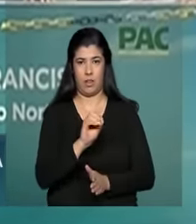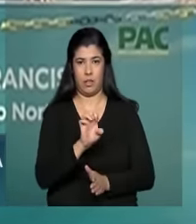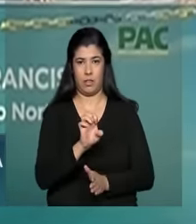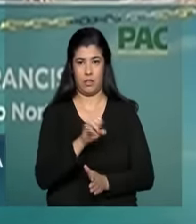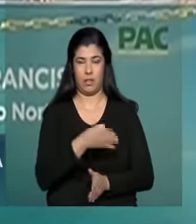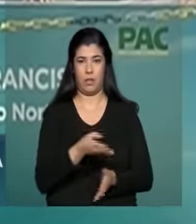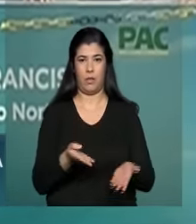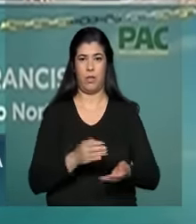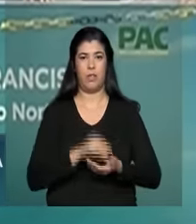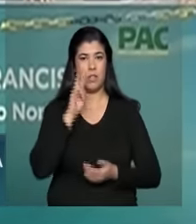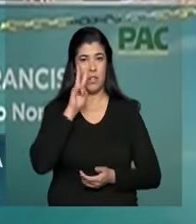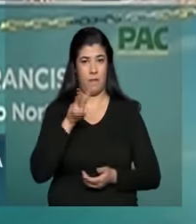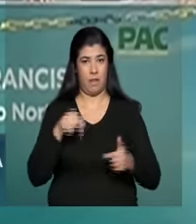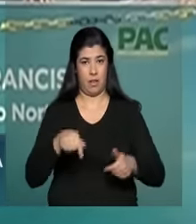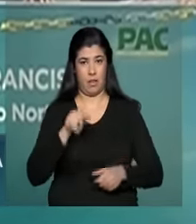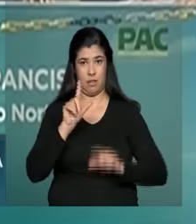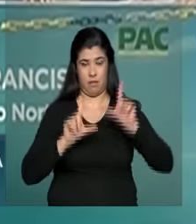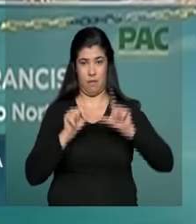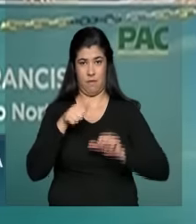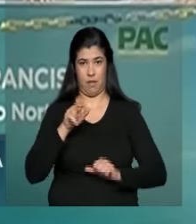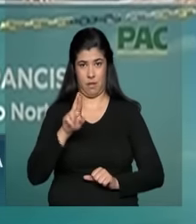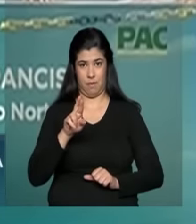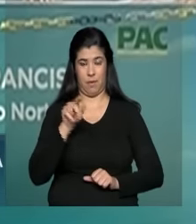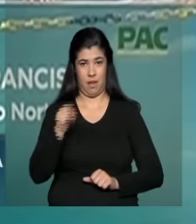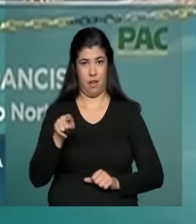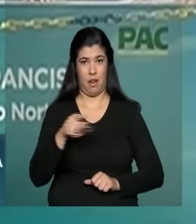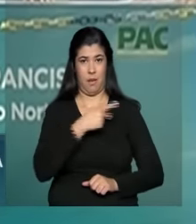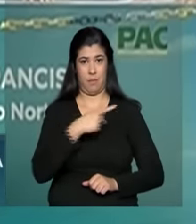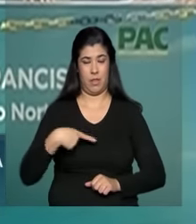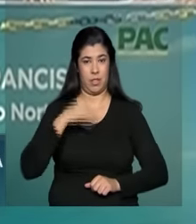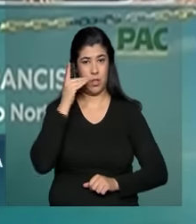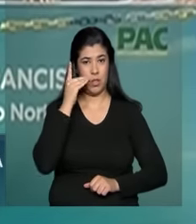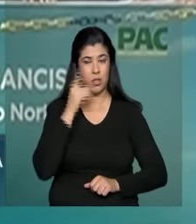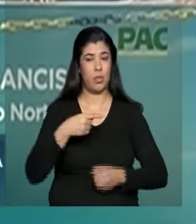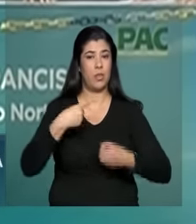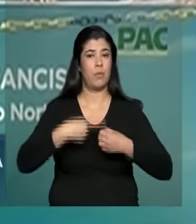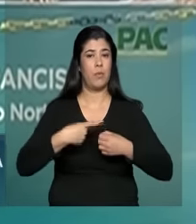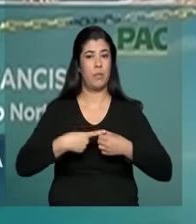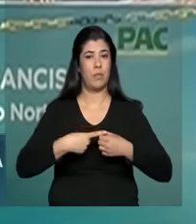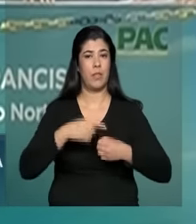imagens ao vivo da TVNBR, está em Cabrobó, Pernambuco.